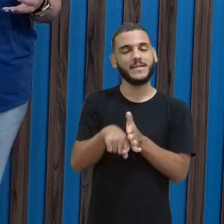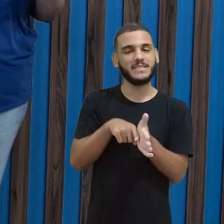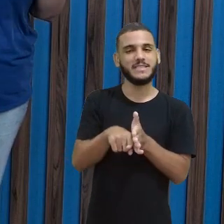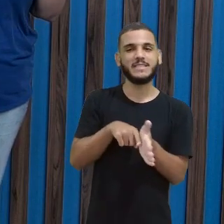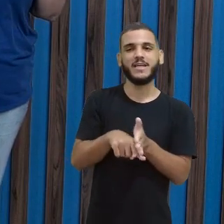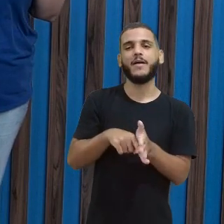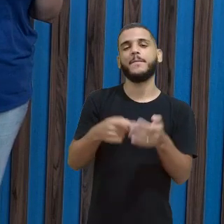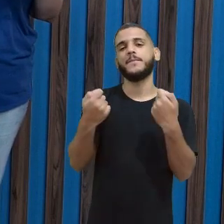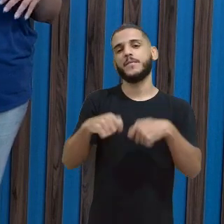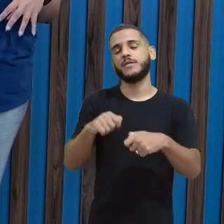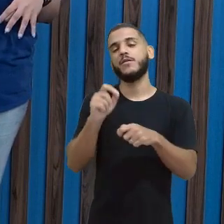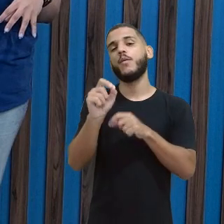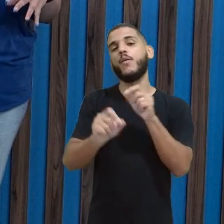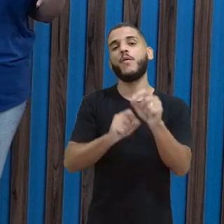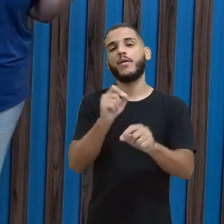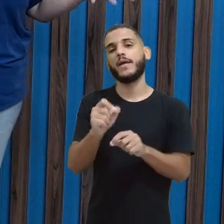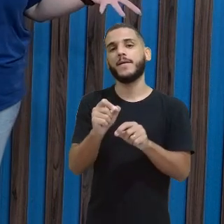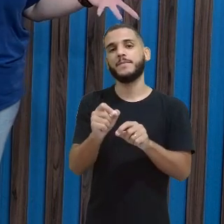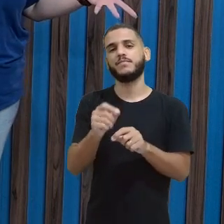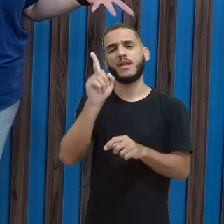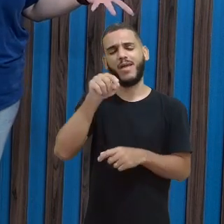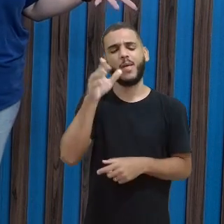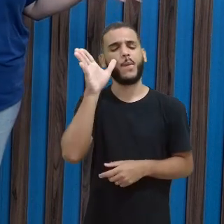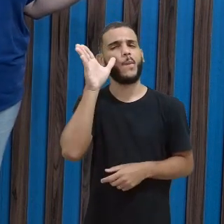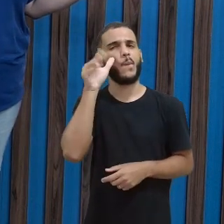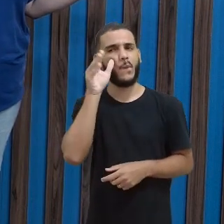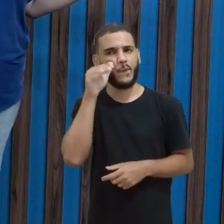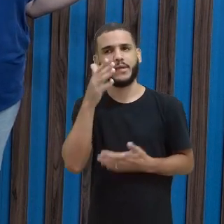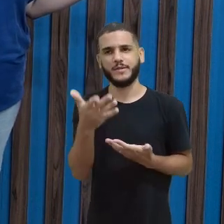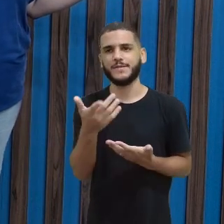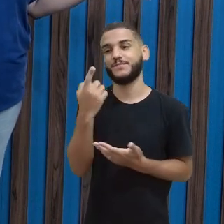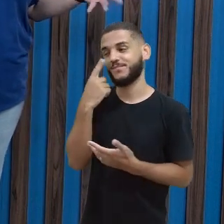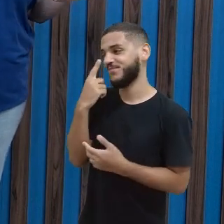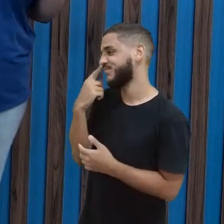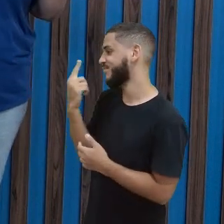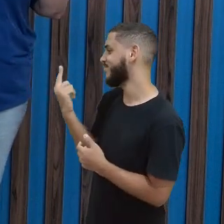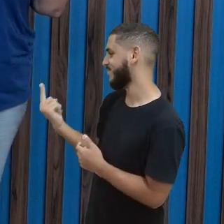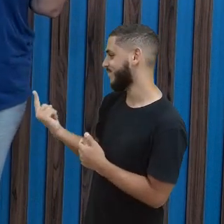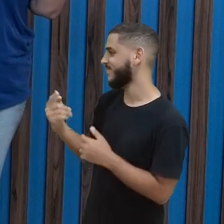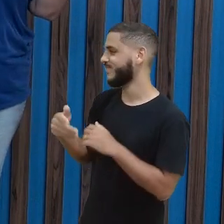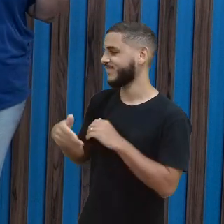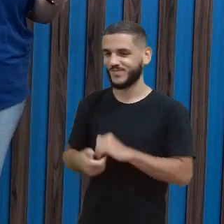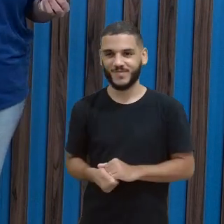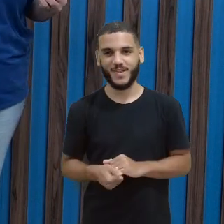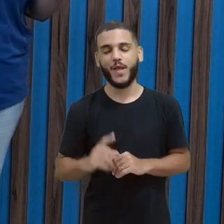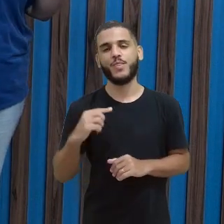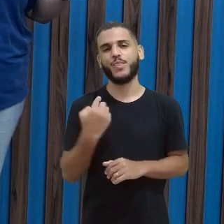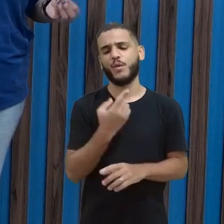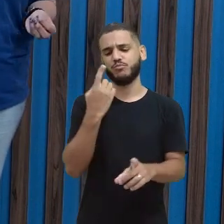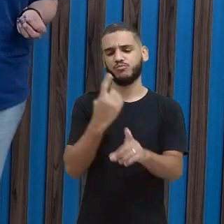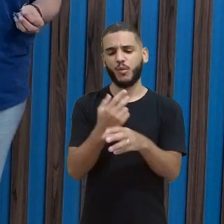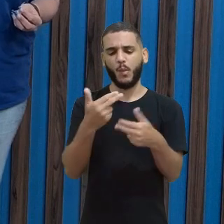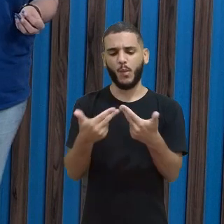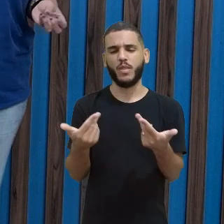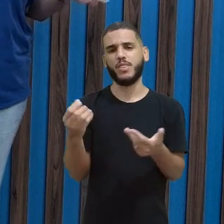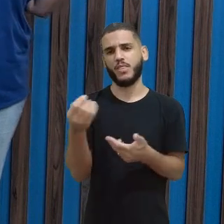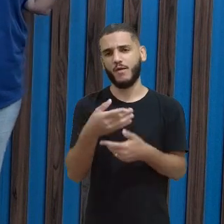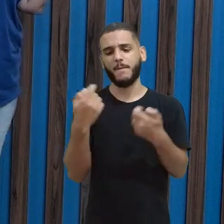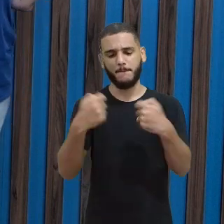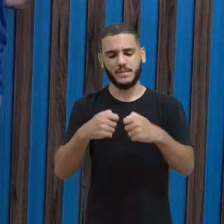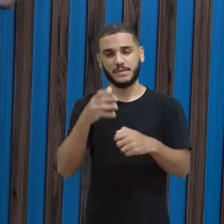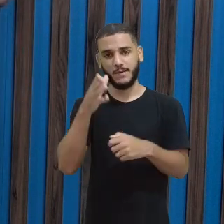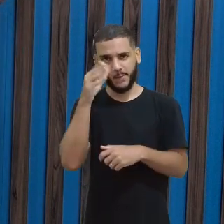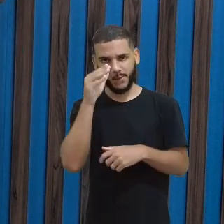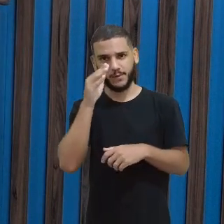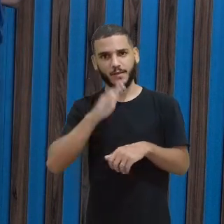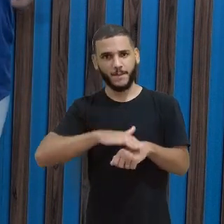que precisam ser essencialmente curiosas, né? Para a gente descobrir coisa nova, a gente precisa ser curioso. E eu